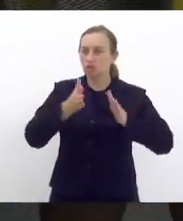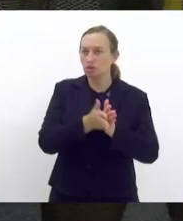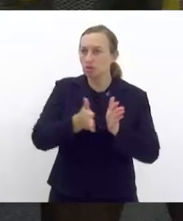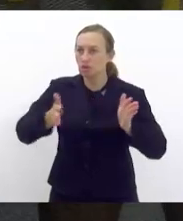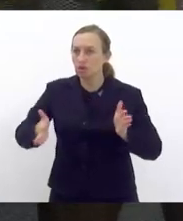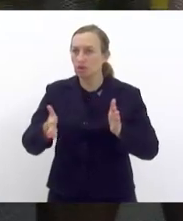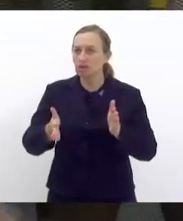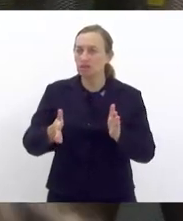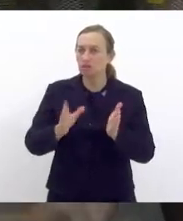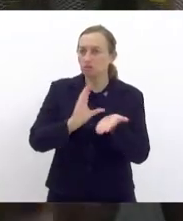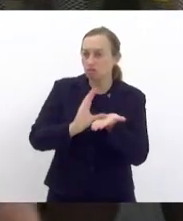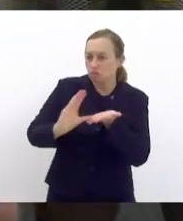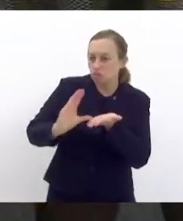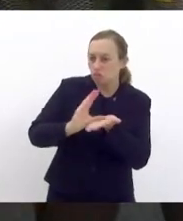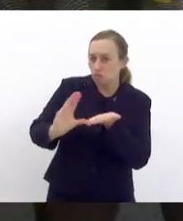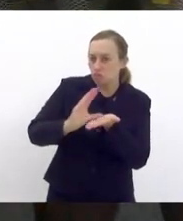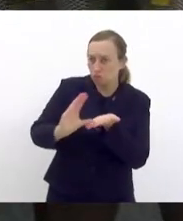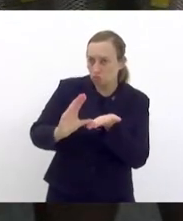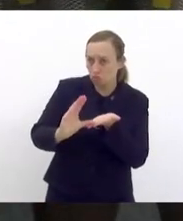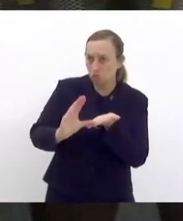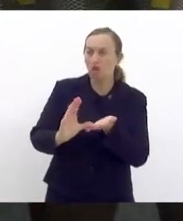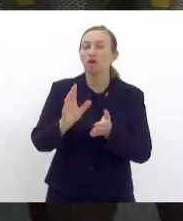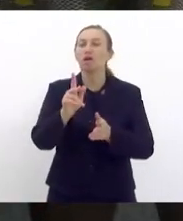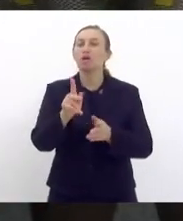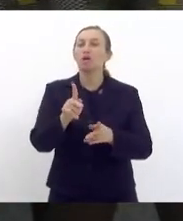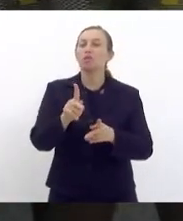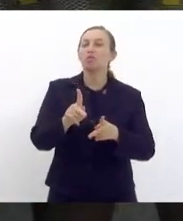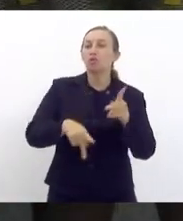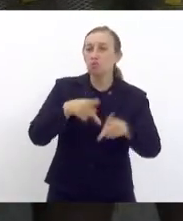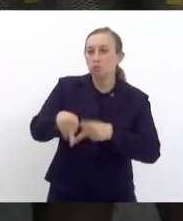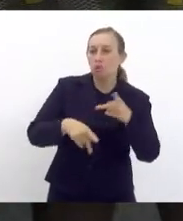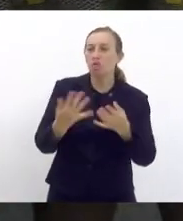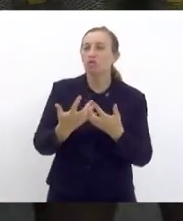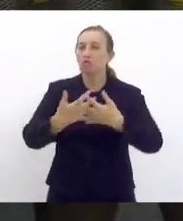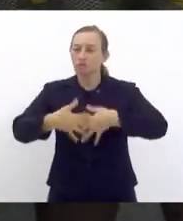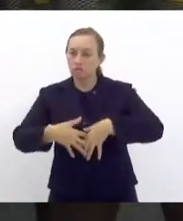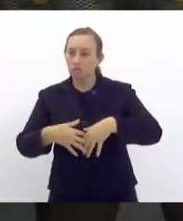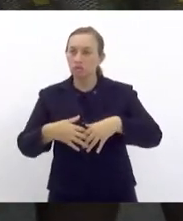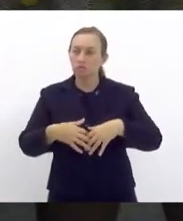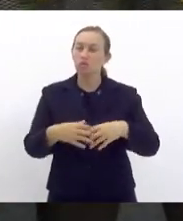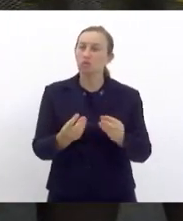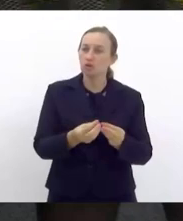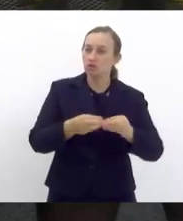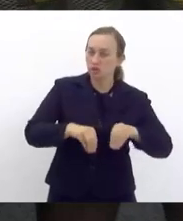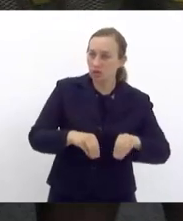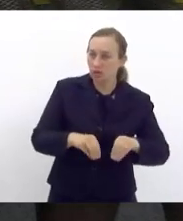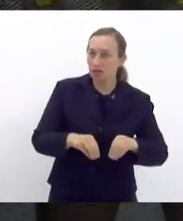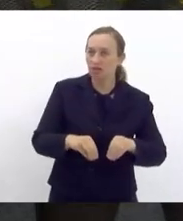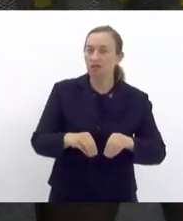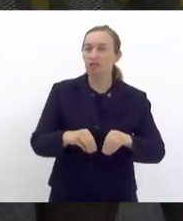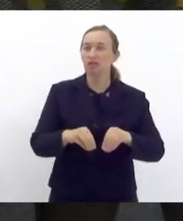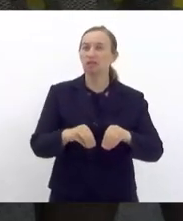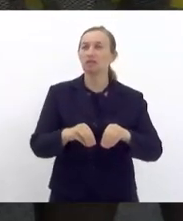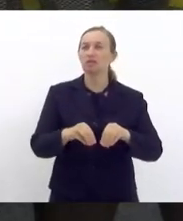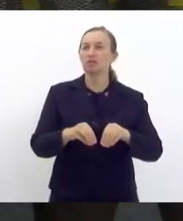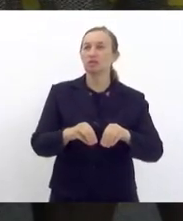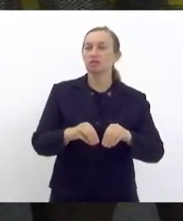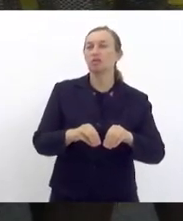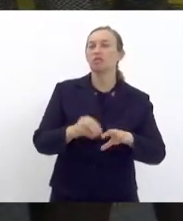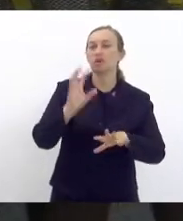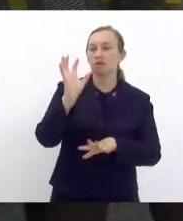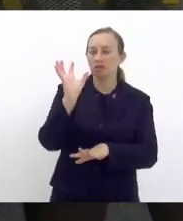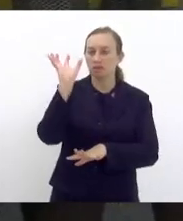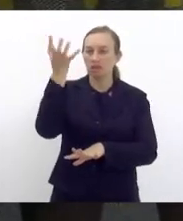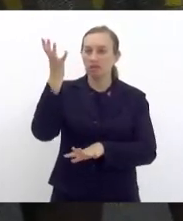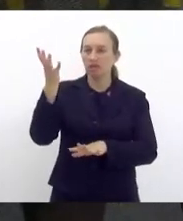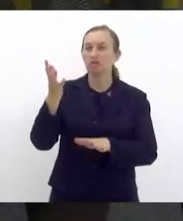benefícios otorgados à população atingida por essa calamidade, então, estendendo